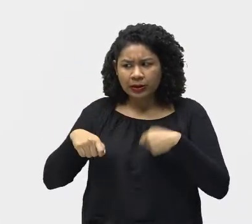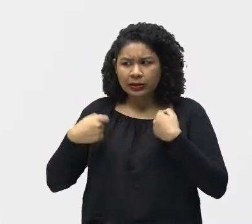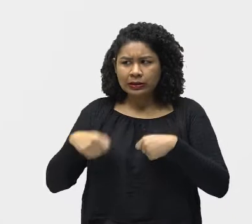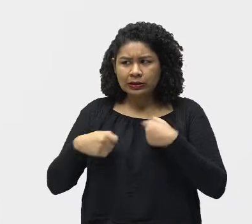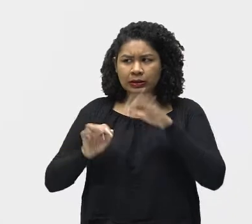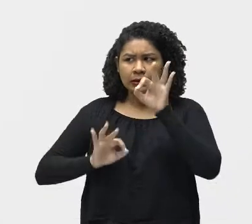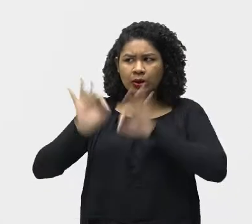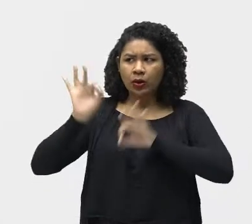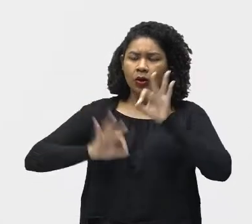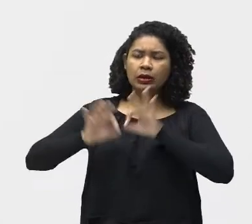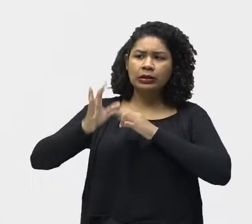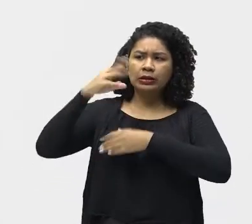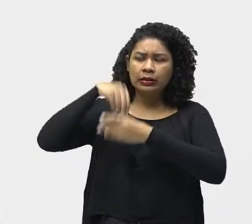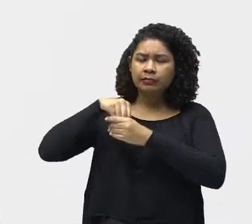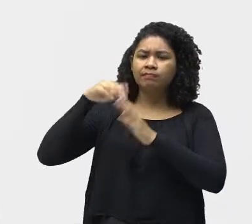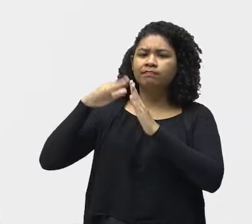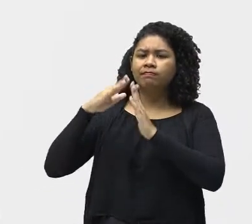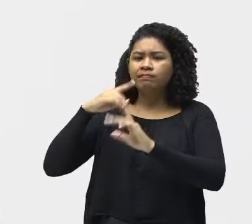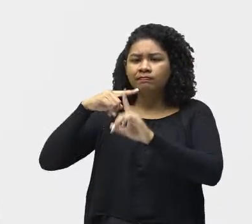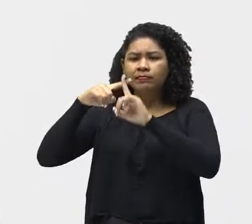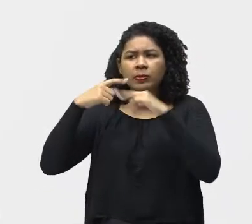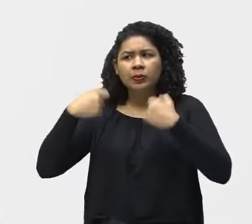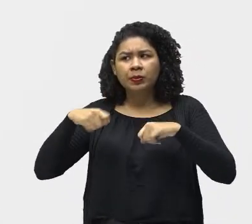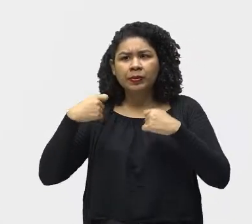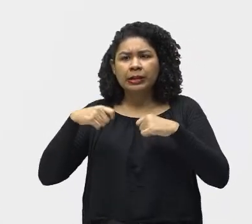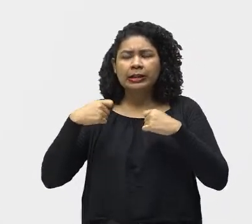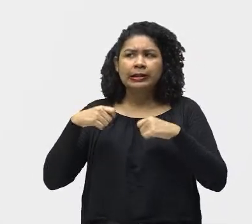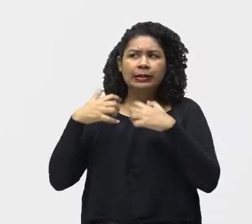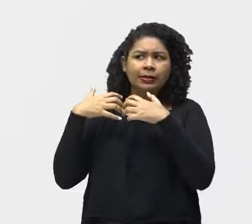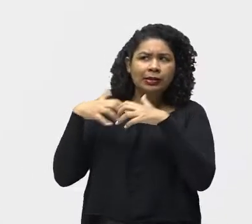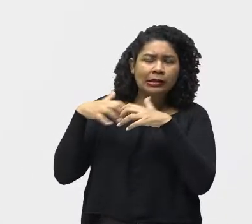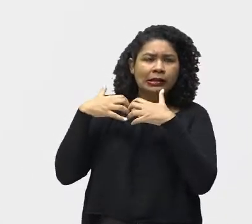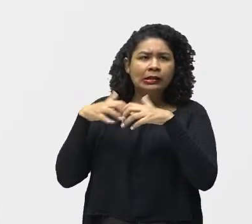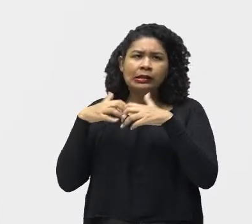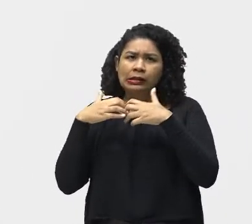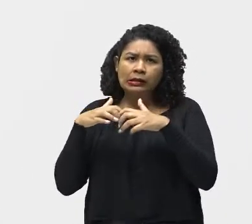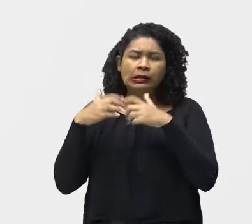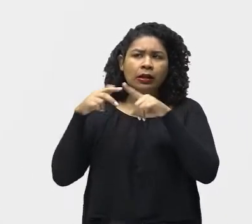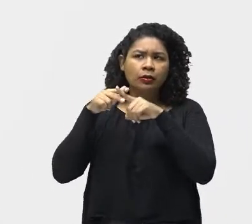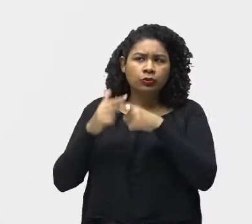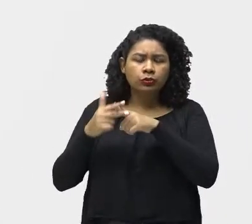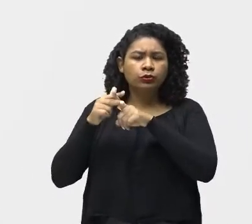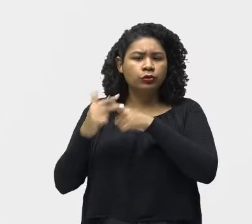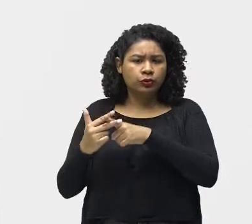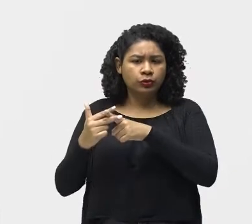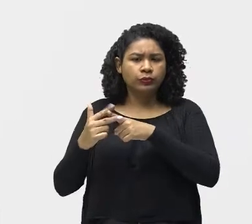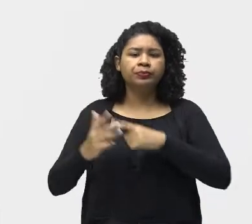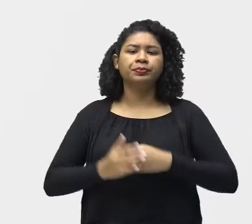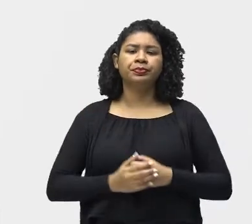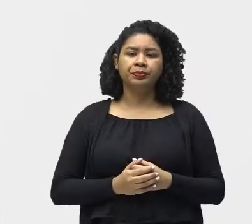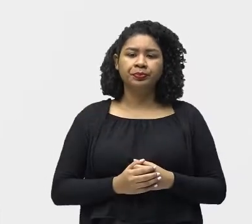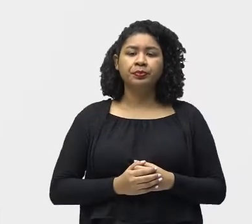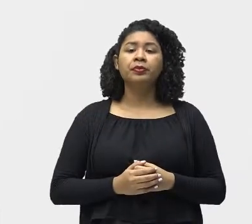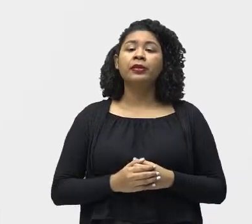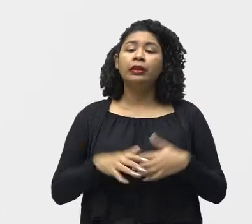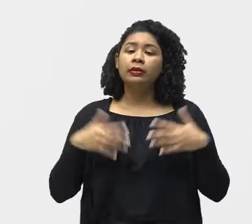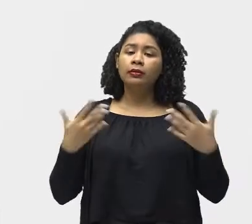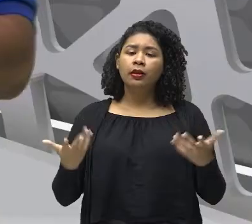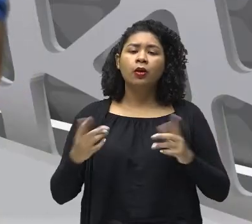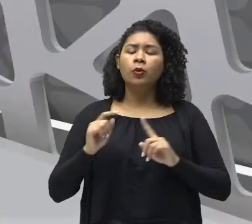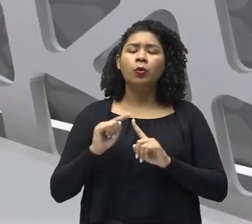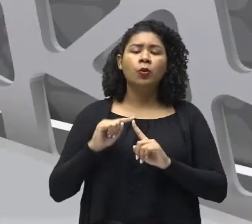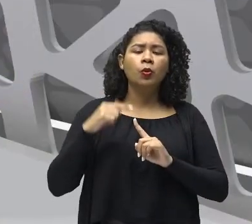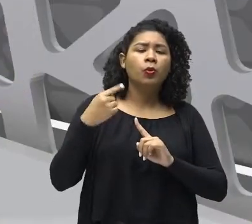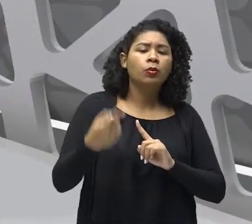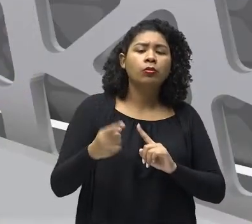estrutura interna e também da doutrina por ela praticada. E, como resultado disso, nós vamos ter, então,